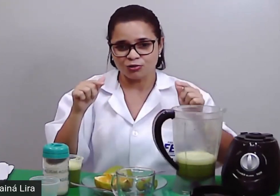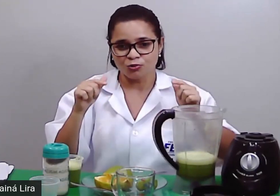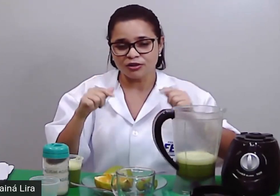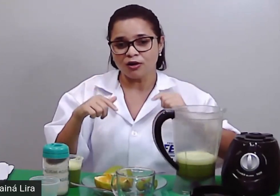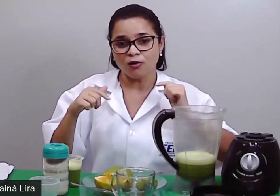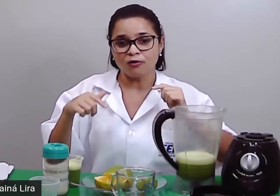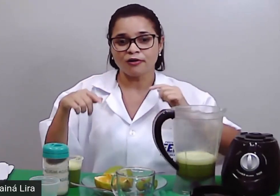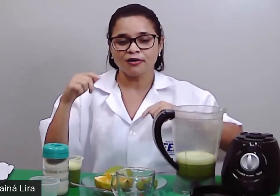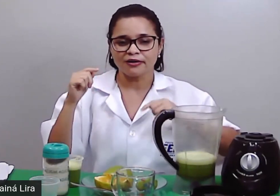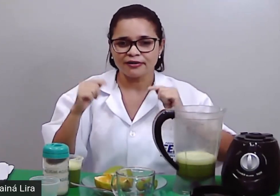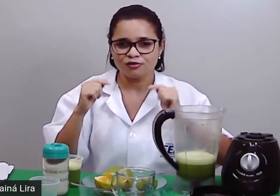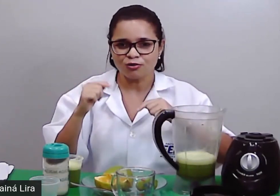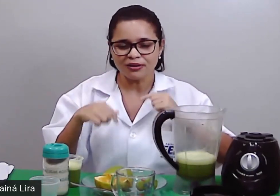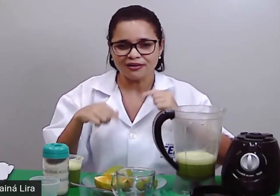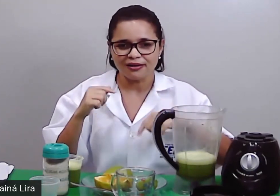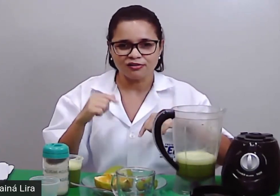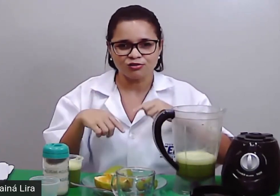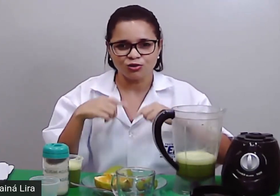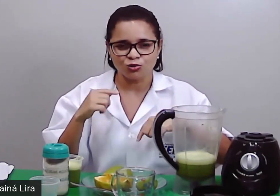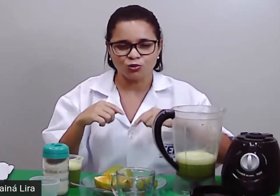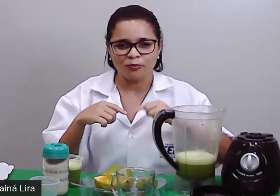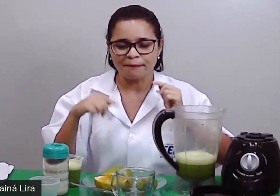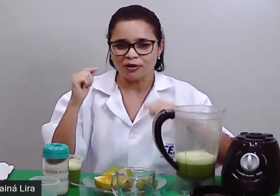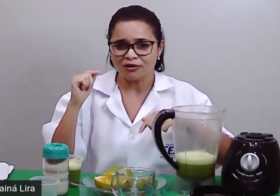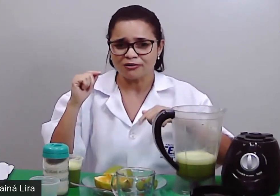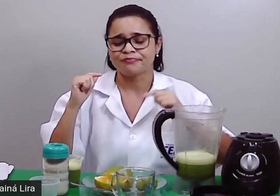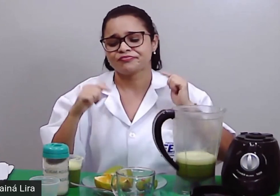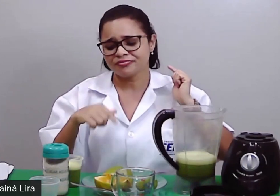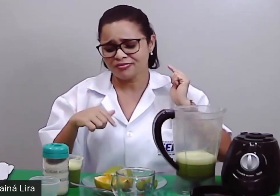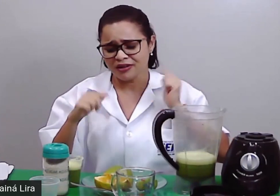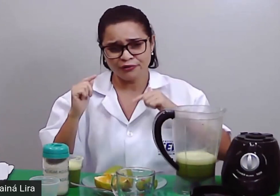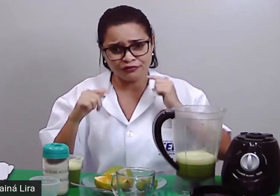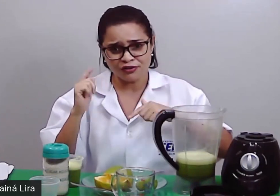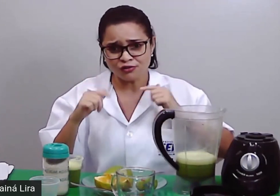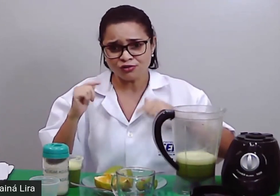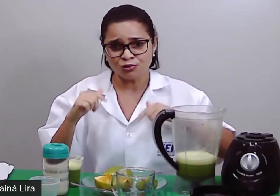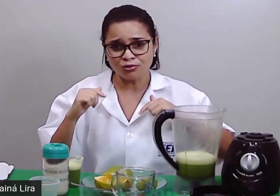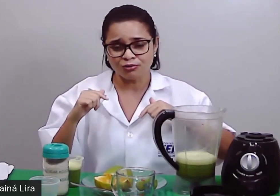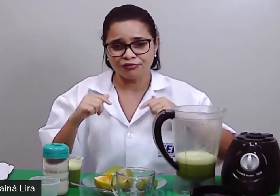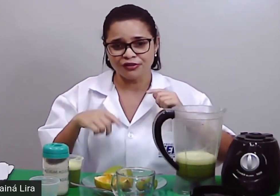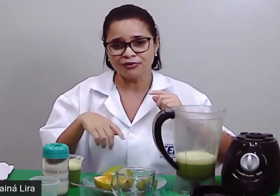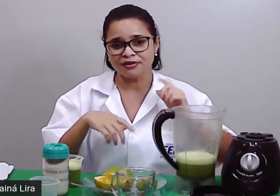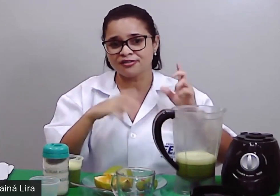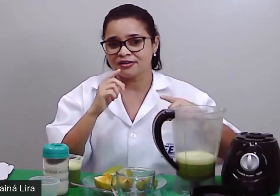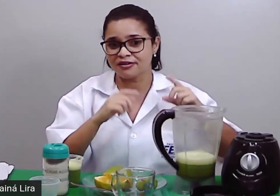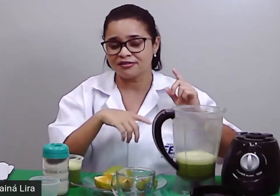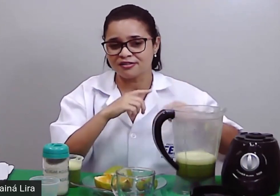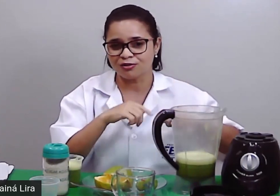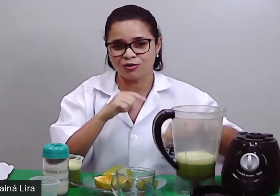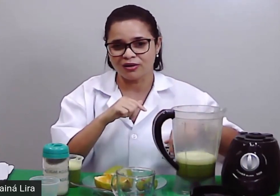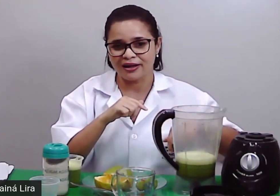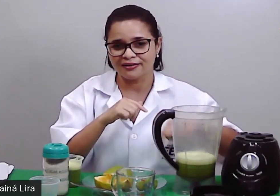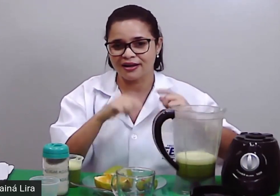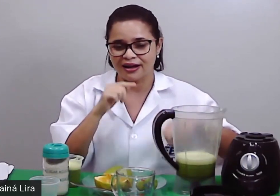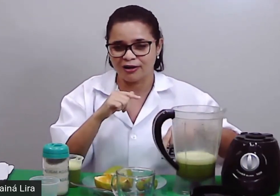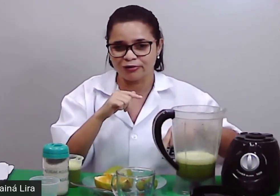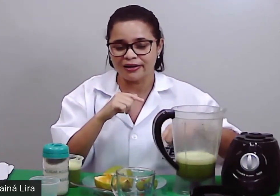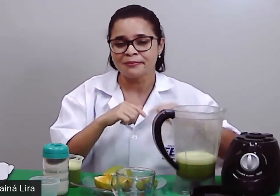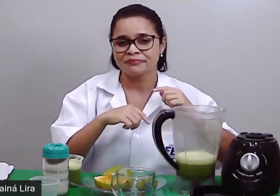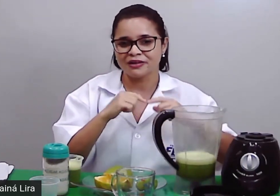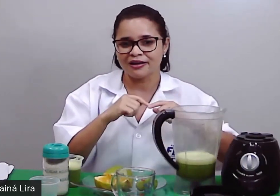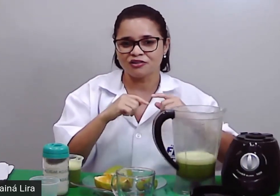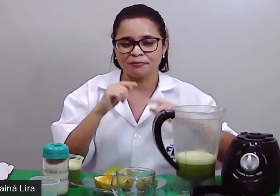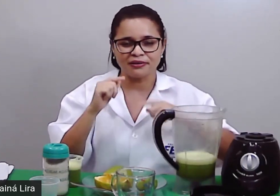a segunda, opa, lá tem os comentários no YouTube. Pra lá, eu fiz o suco, viu? Que a senhora ensinou lá na